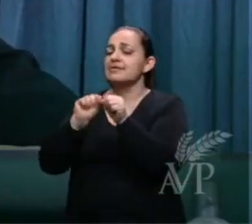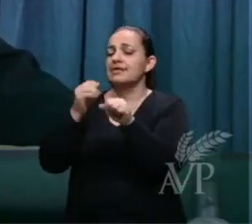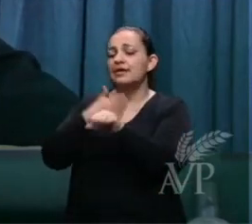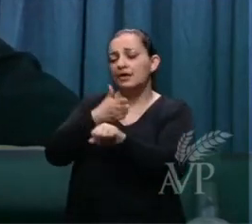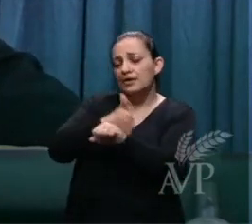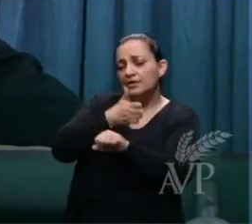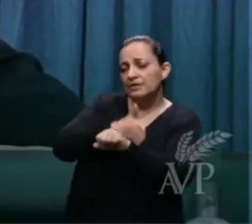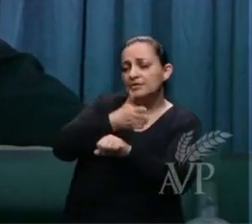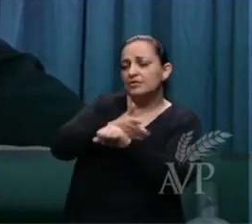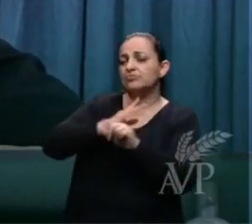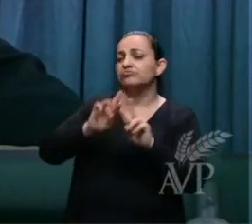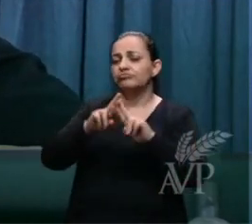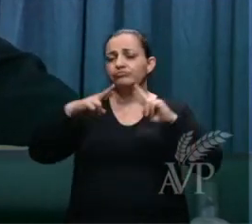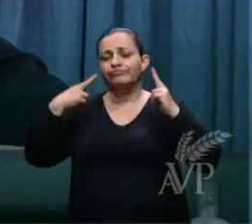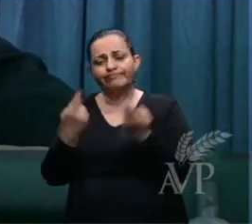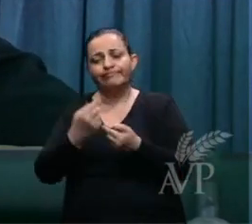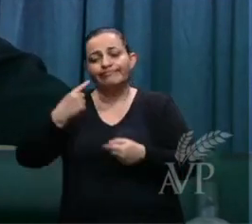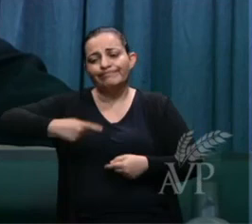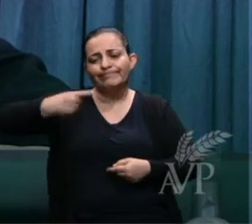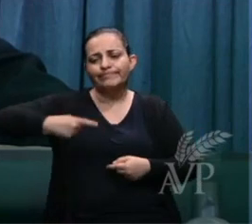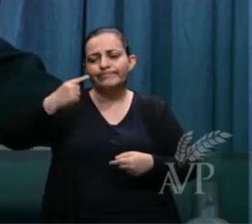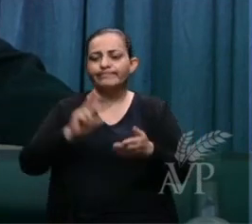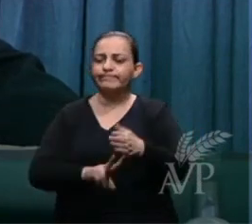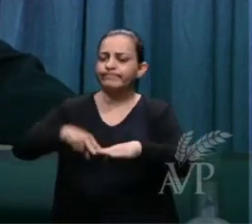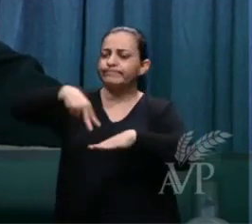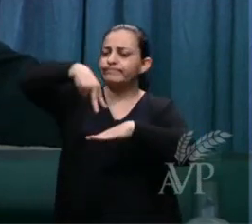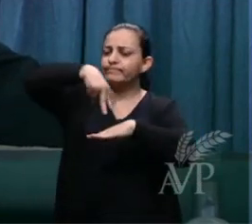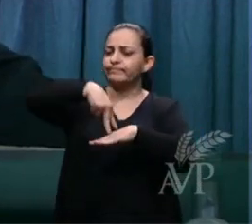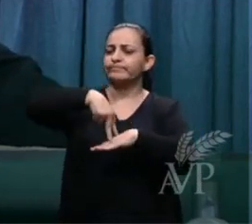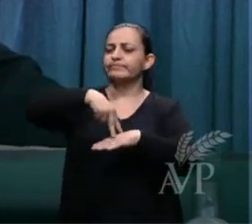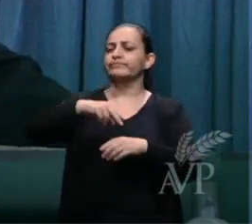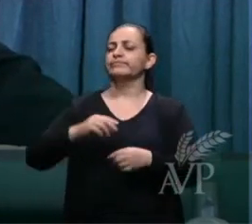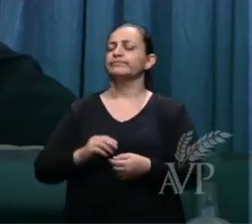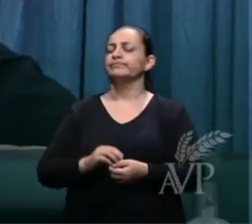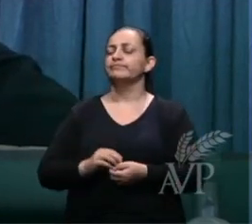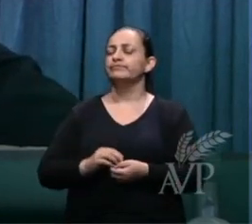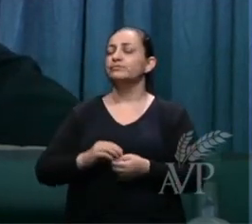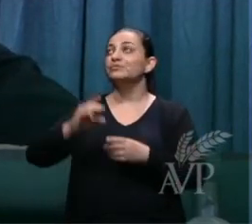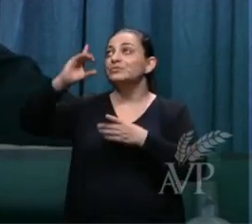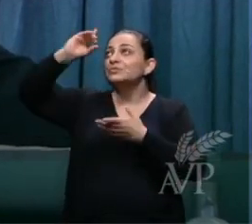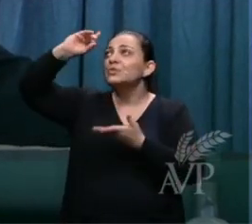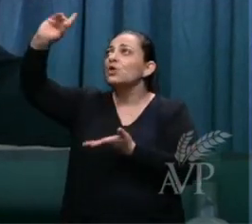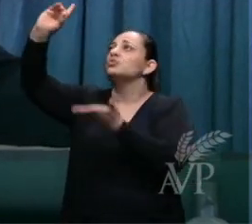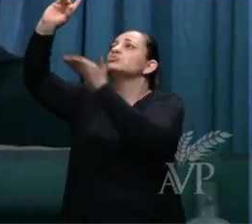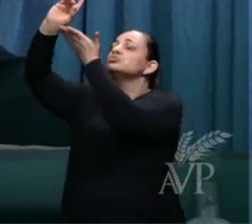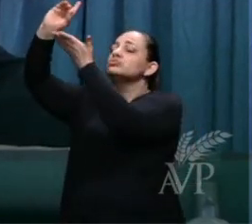desta primeira ressurreição Deus